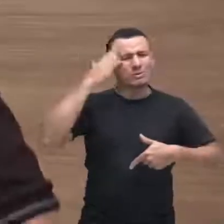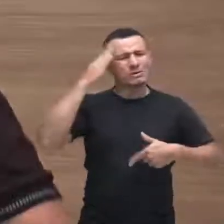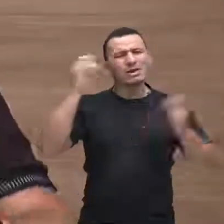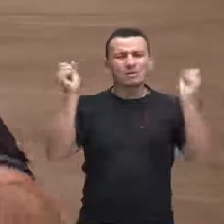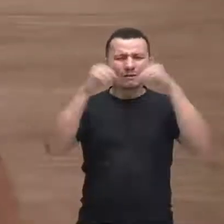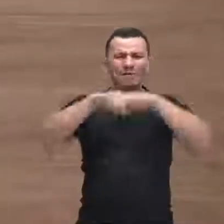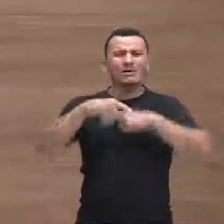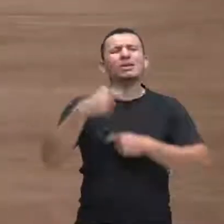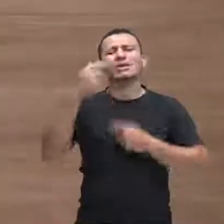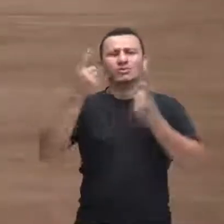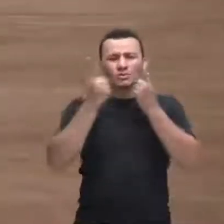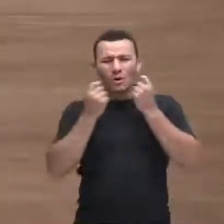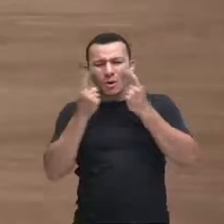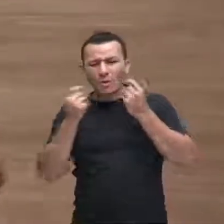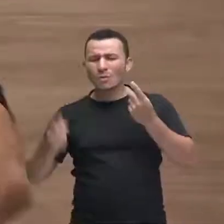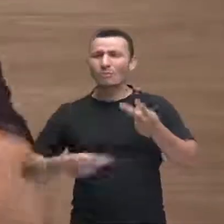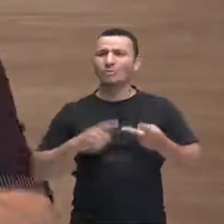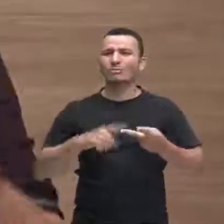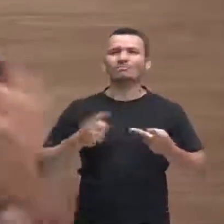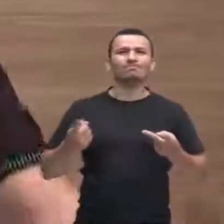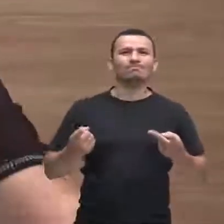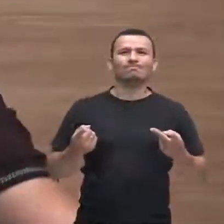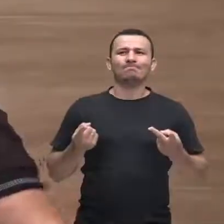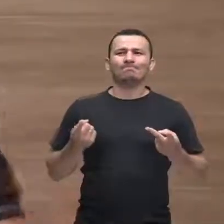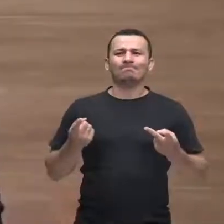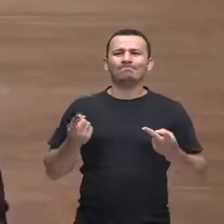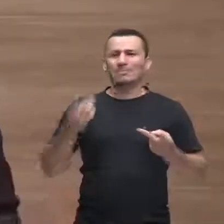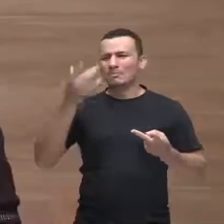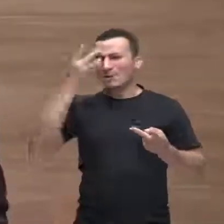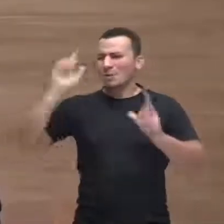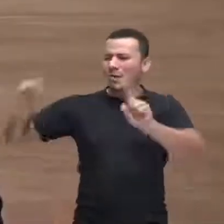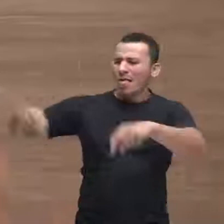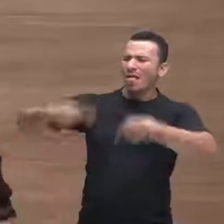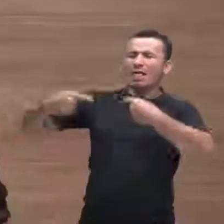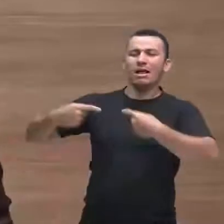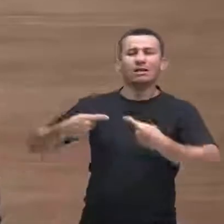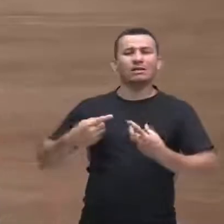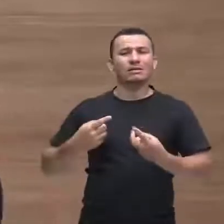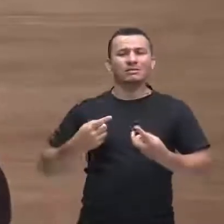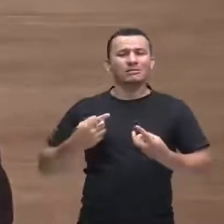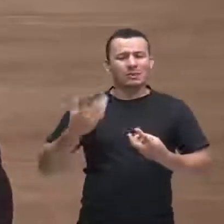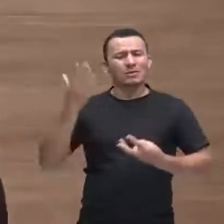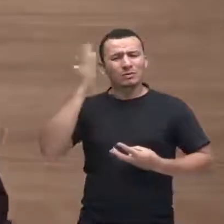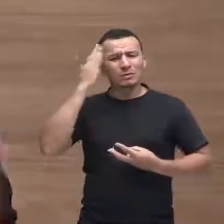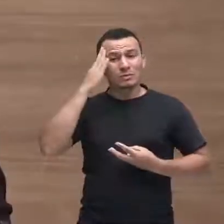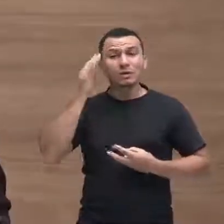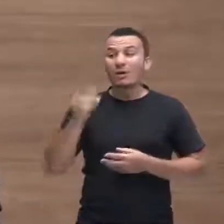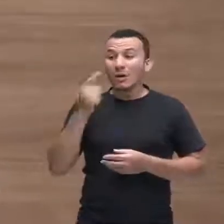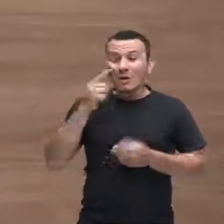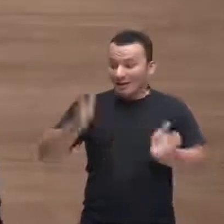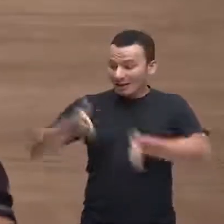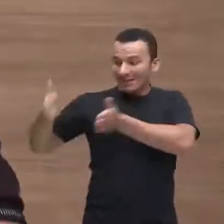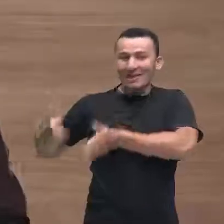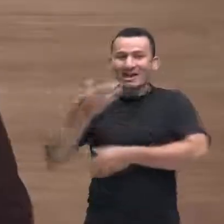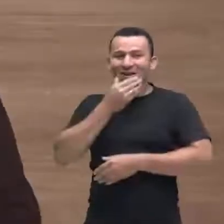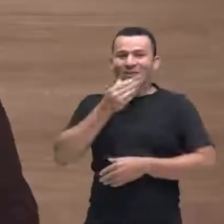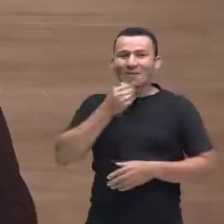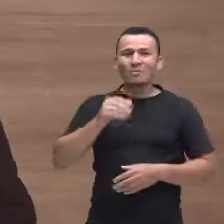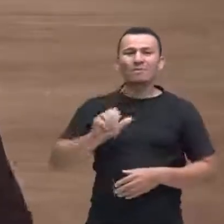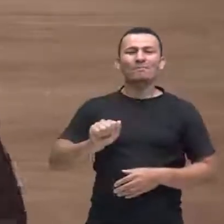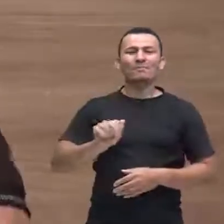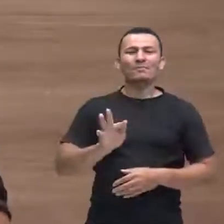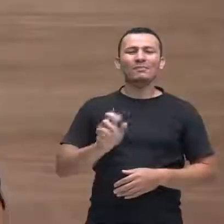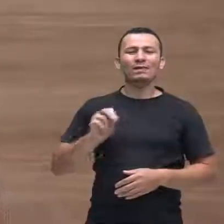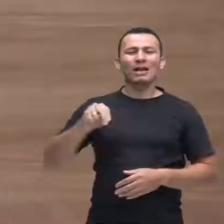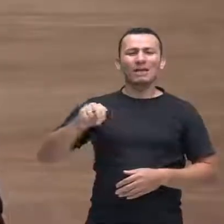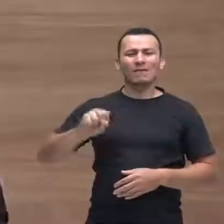chorar que vocês serão podem ser rejeitados pelo outro quem de nós olha o Afonso aqui já foi rejeitado tantas